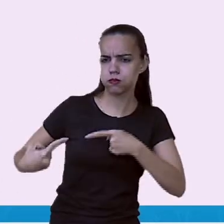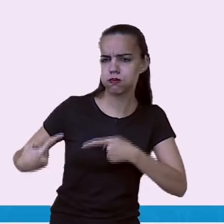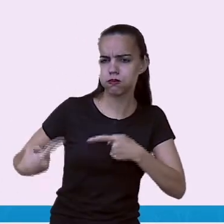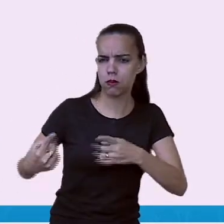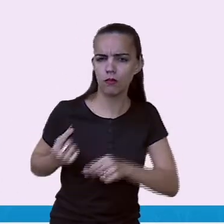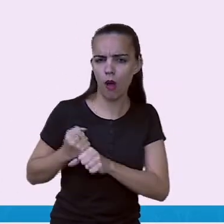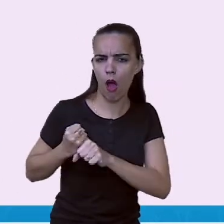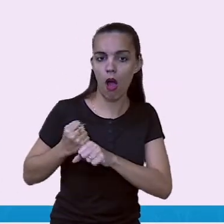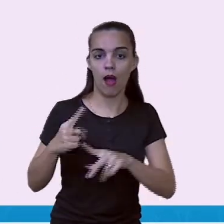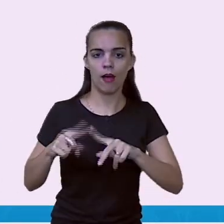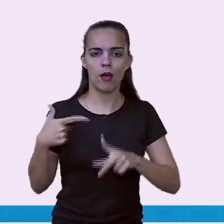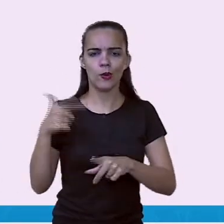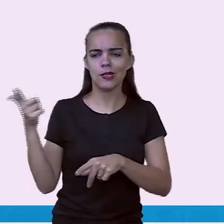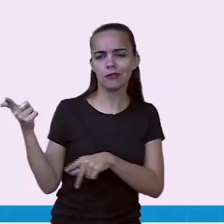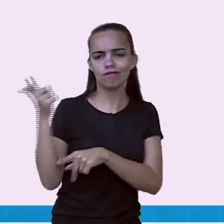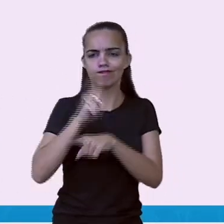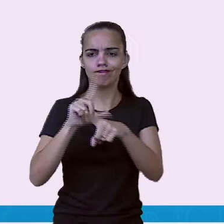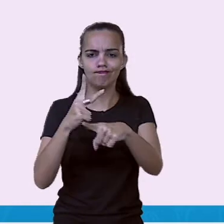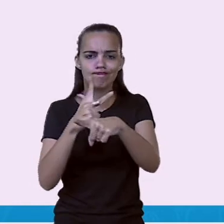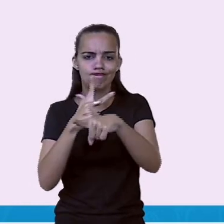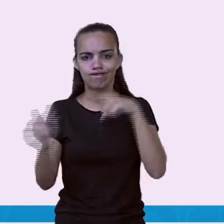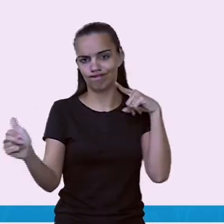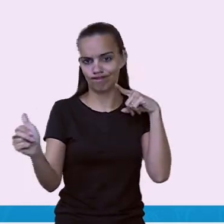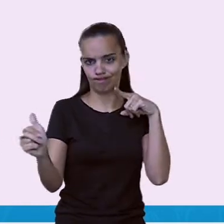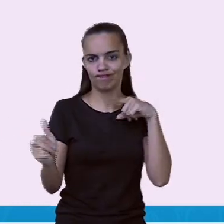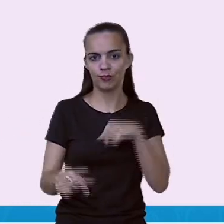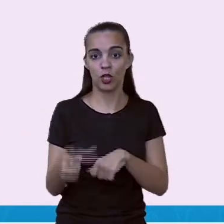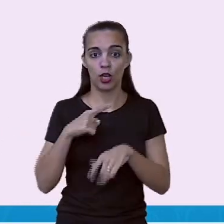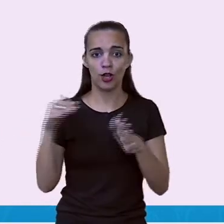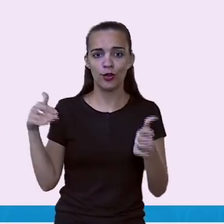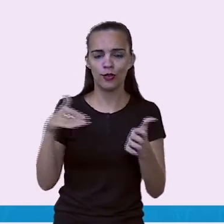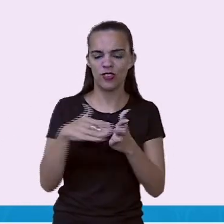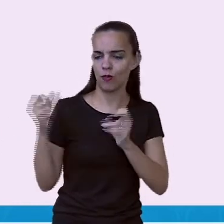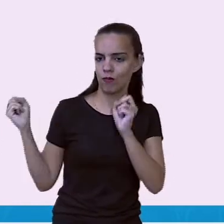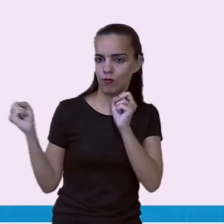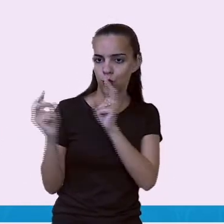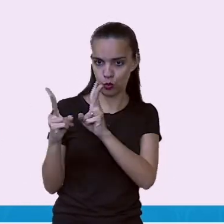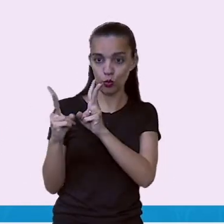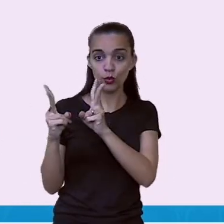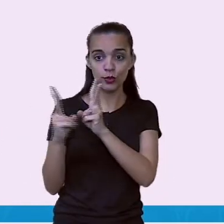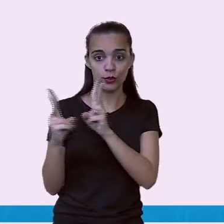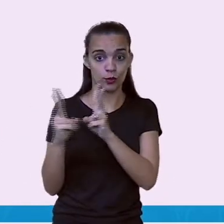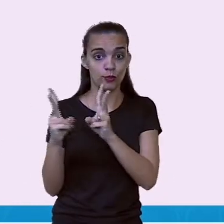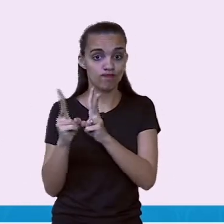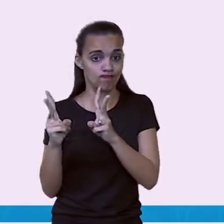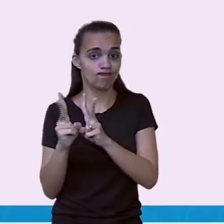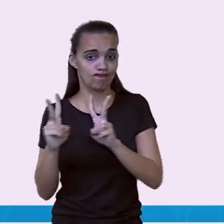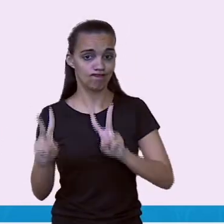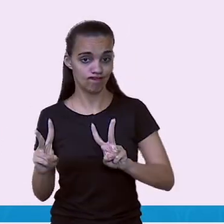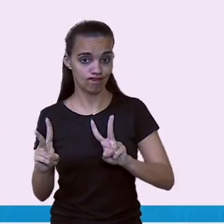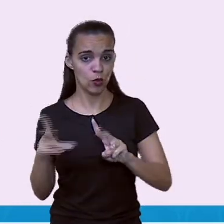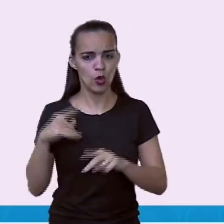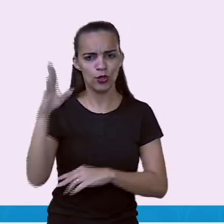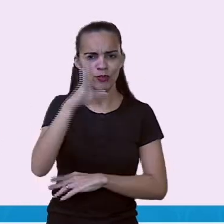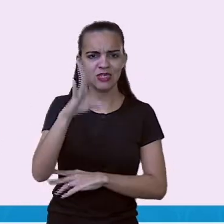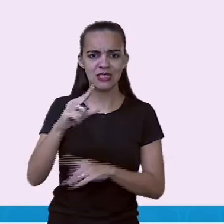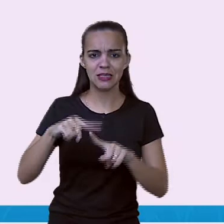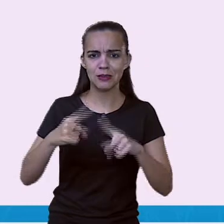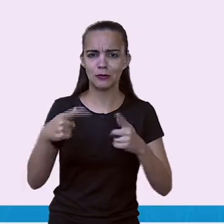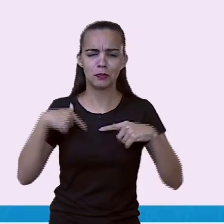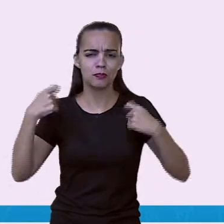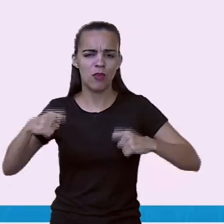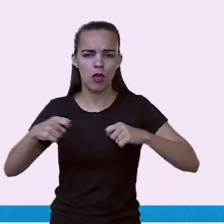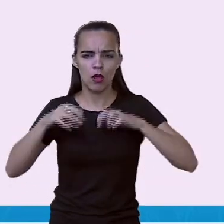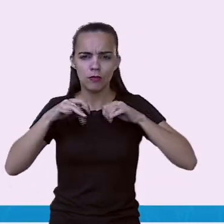Brasil e Argentina é clássico em qualquer situação, em qualquer tipo de jogo, seja no vôlei, no